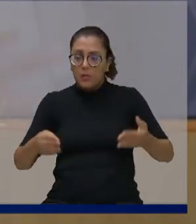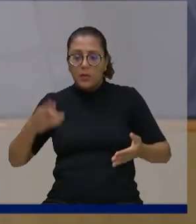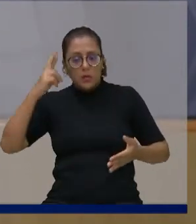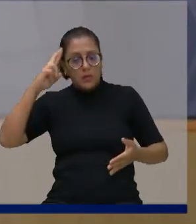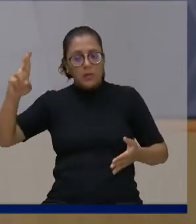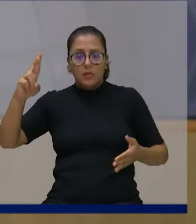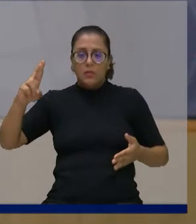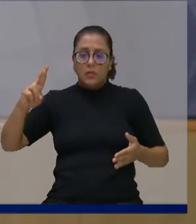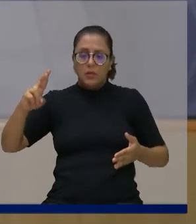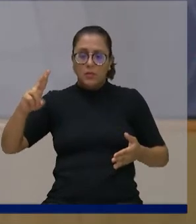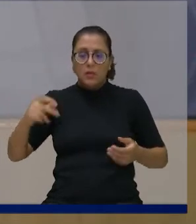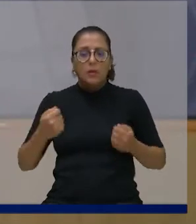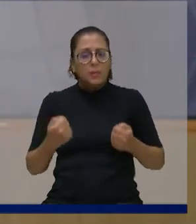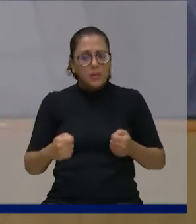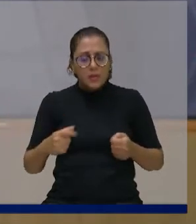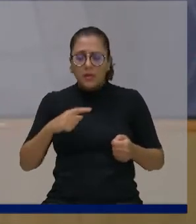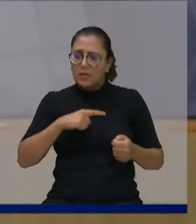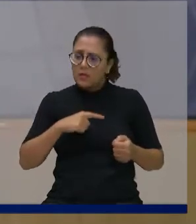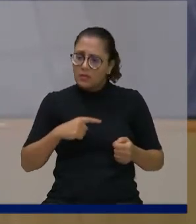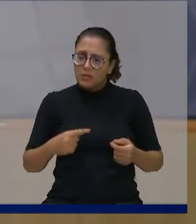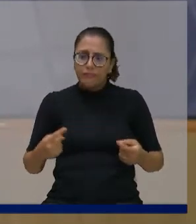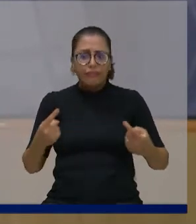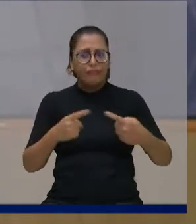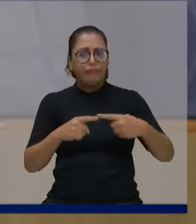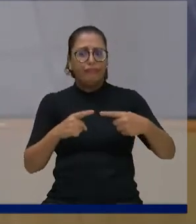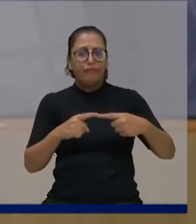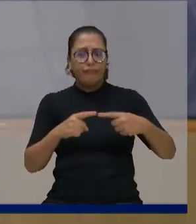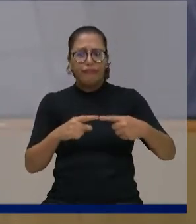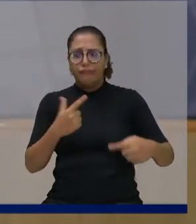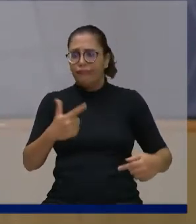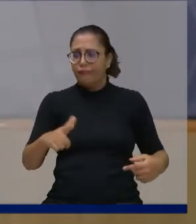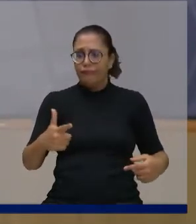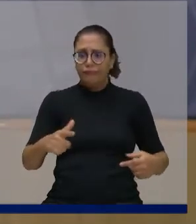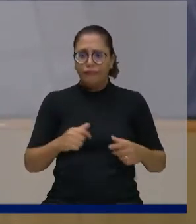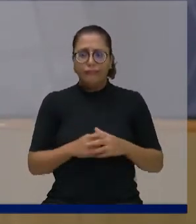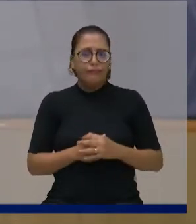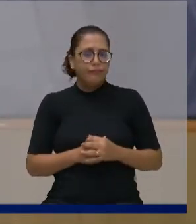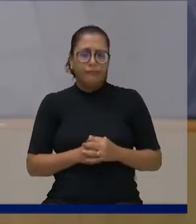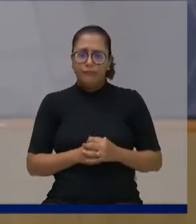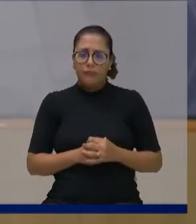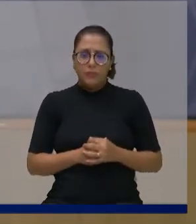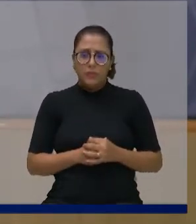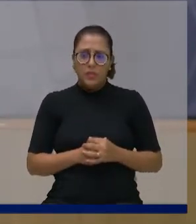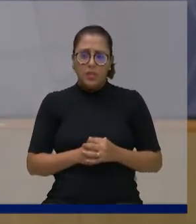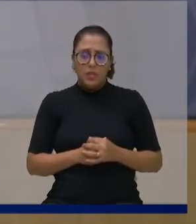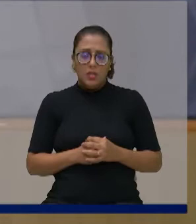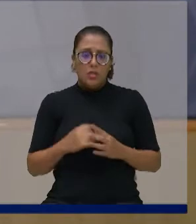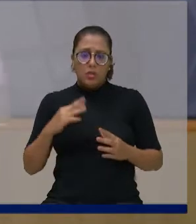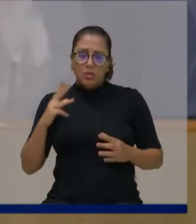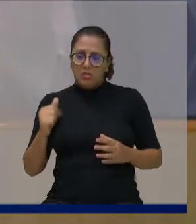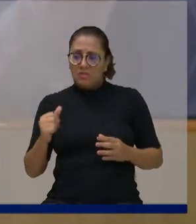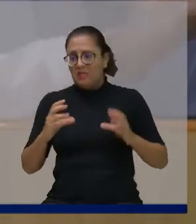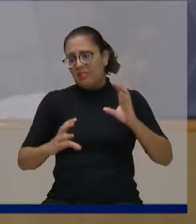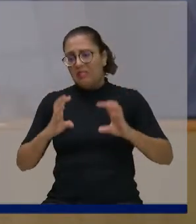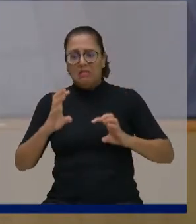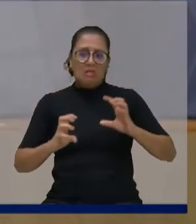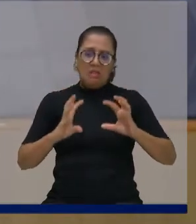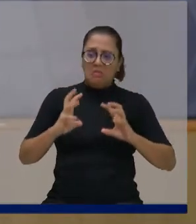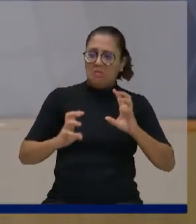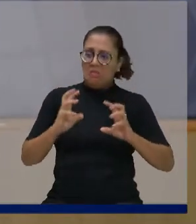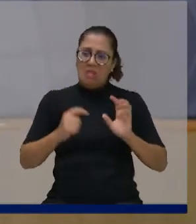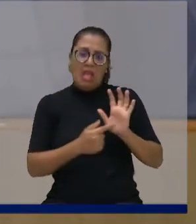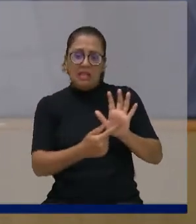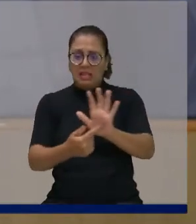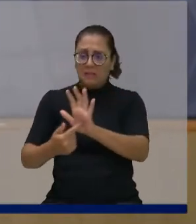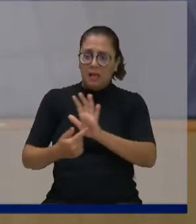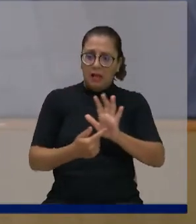também coerência, para quando for falar as coisas ali, porque eu vejo muito um jogar para o outro, um fica jogando para o outro, é transparência, é